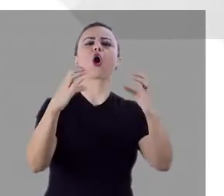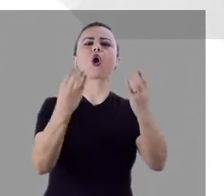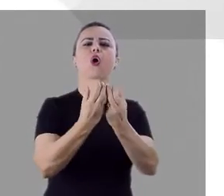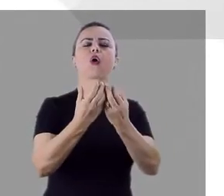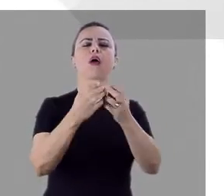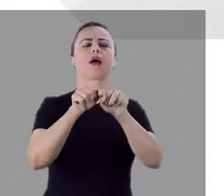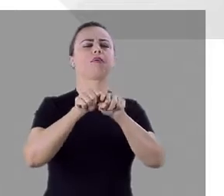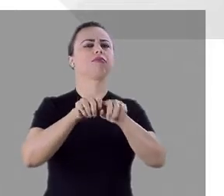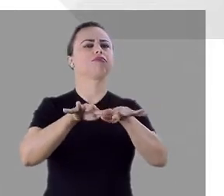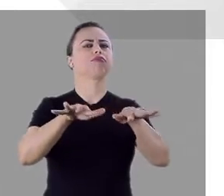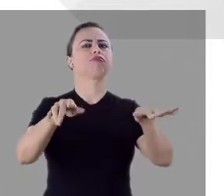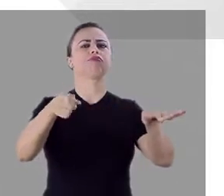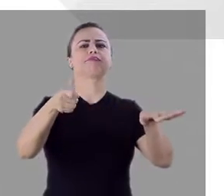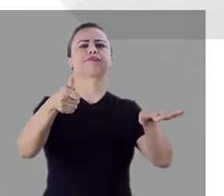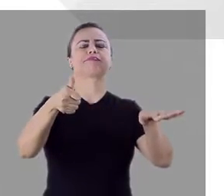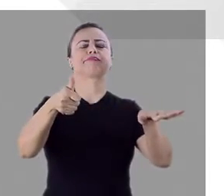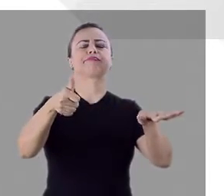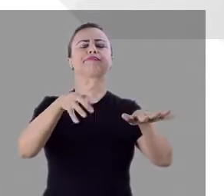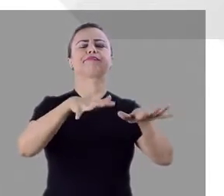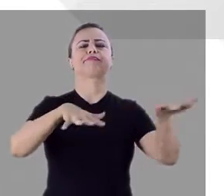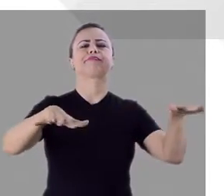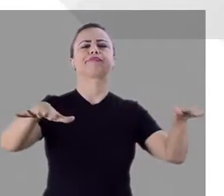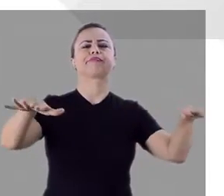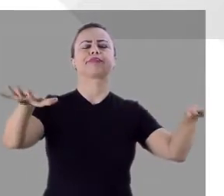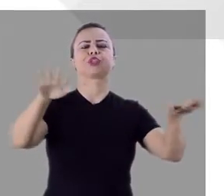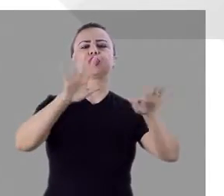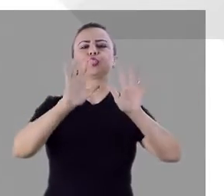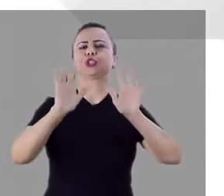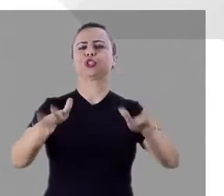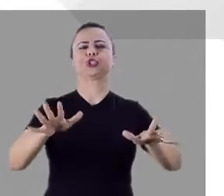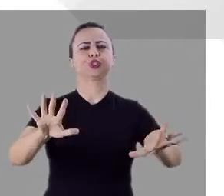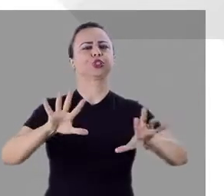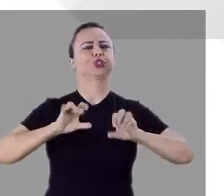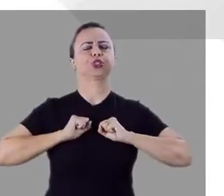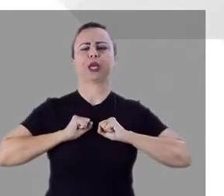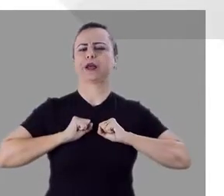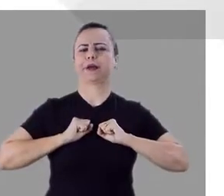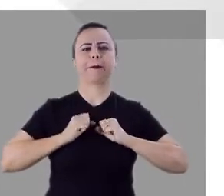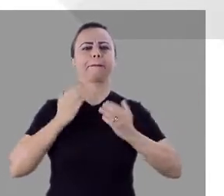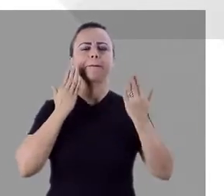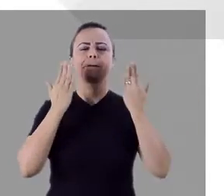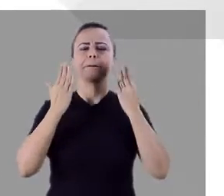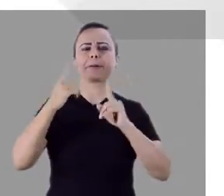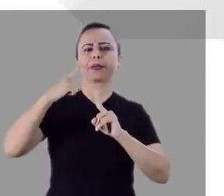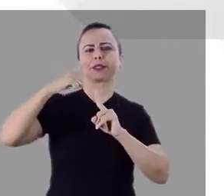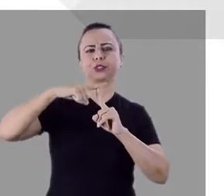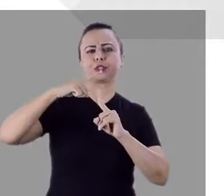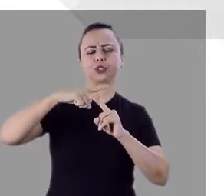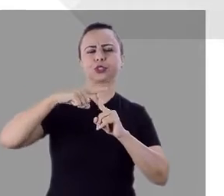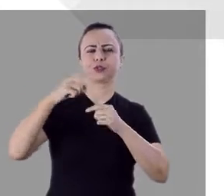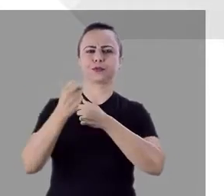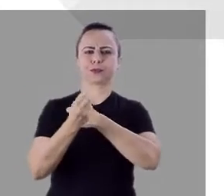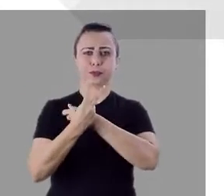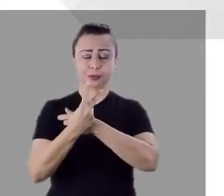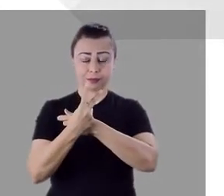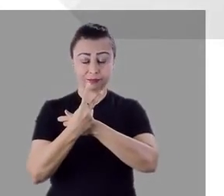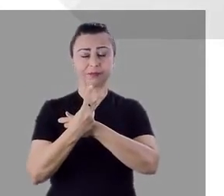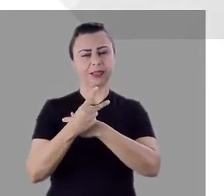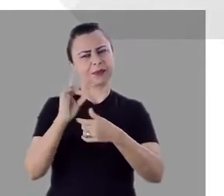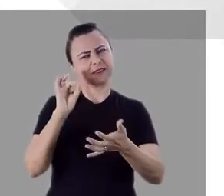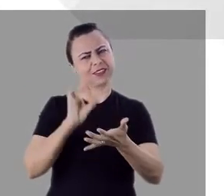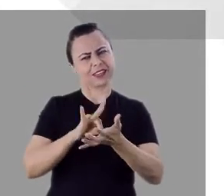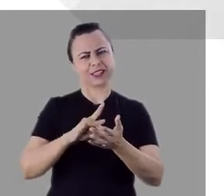sua comunidade e rapidinho temos um grande número de pessoas contaminadas. Parece até o espalhamento de um vírus.